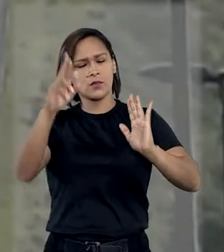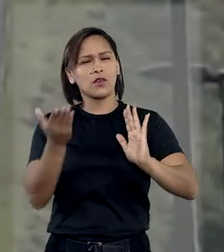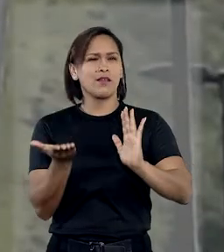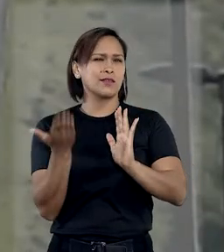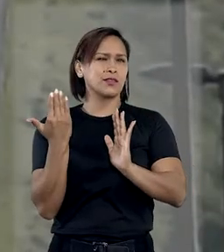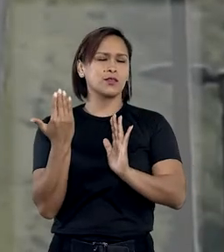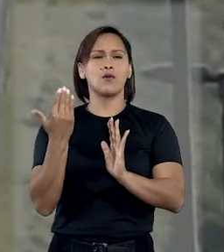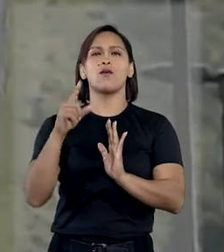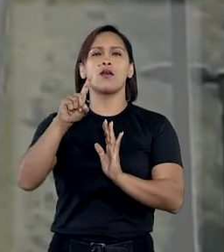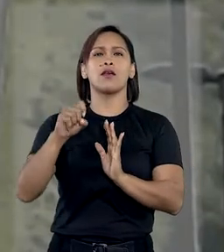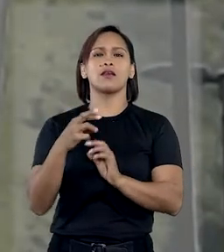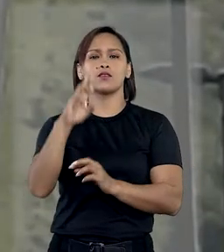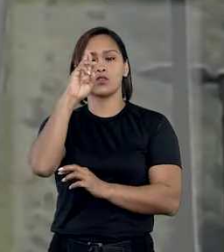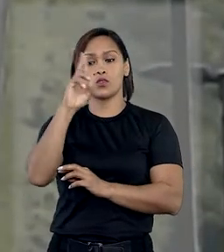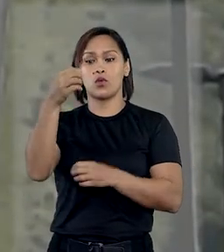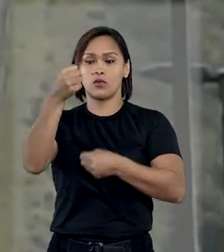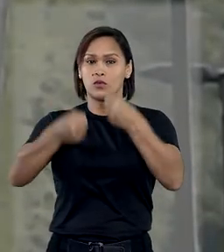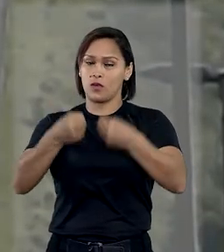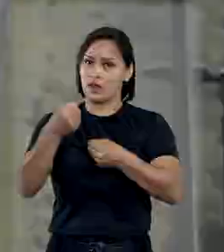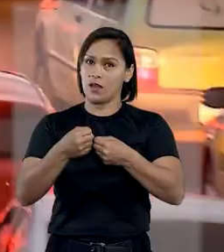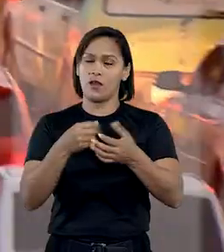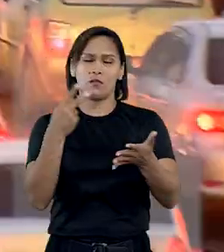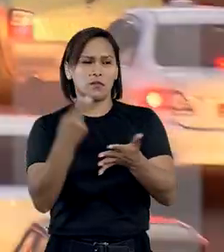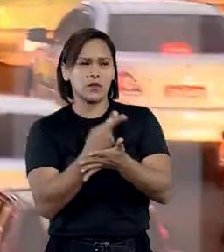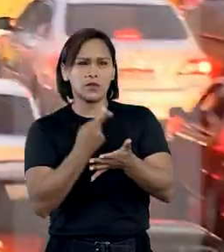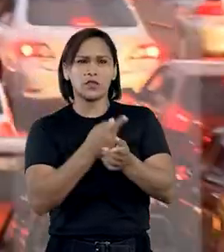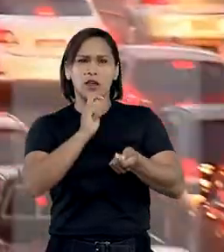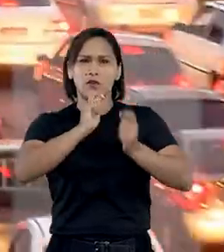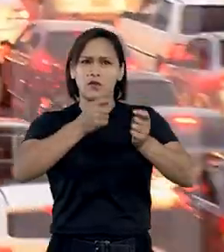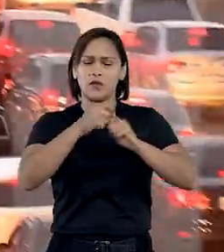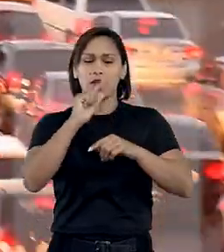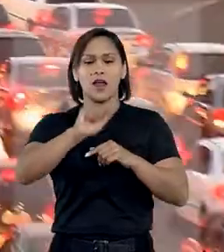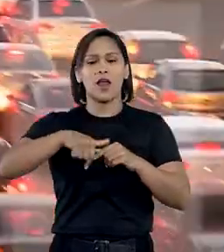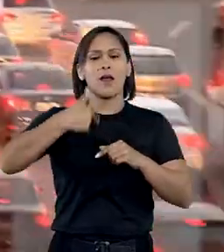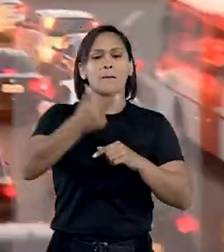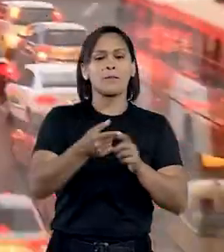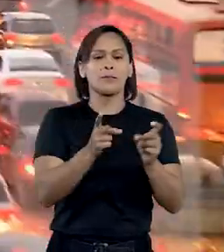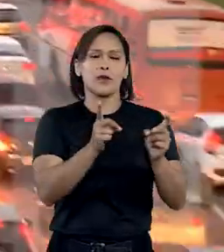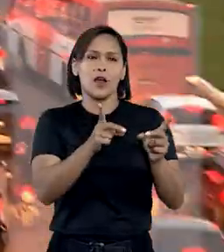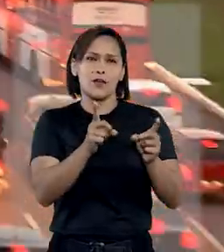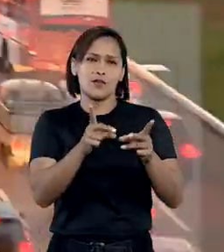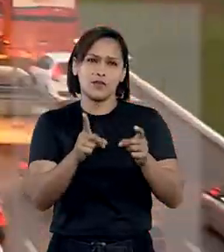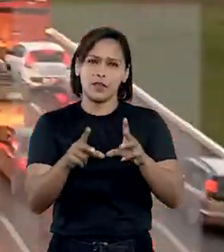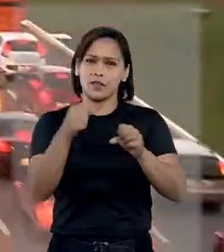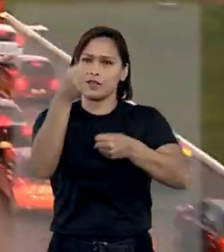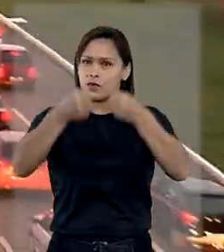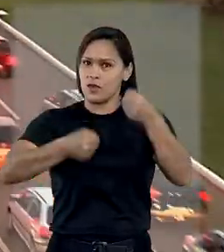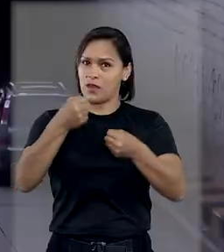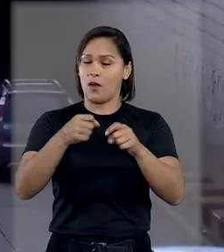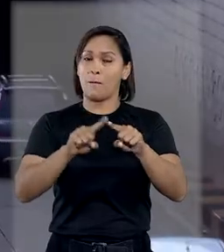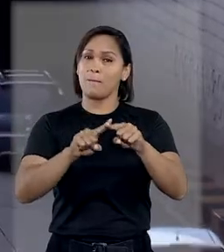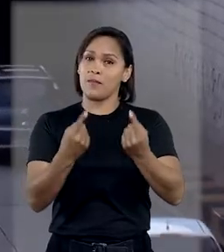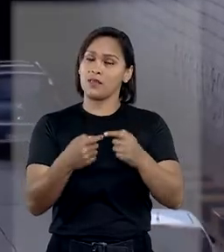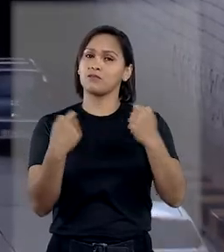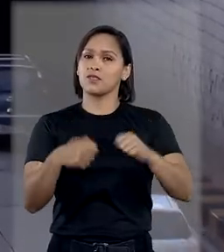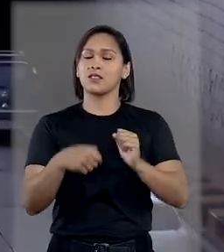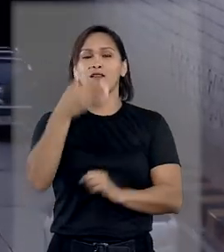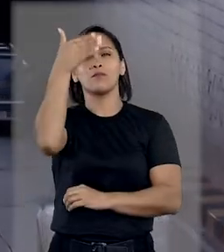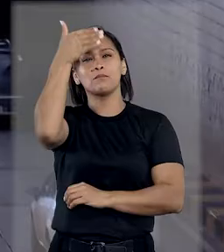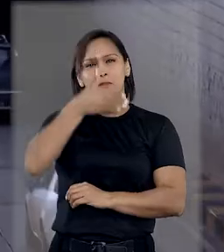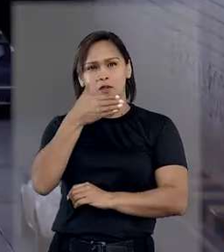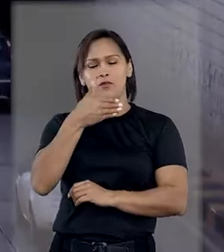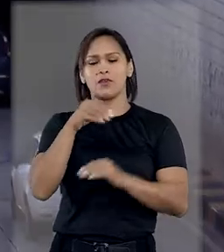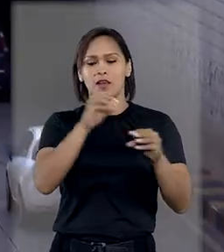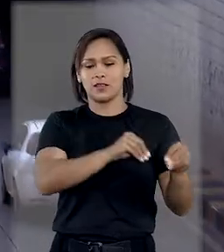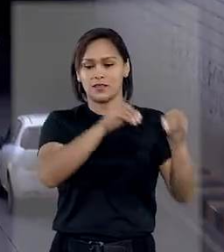responsabilidade do antigo dono pelas infrações administrativas cometidas após a alienação do veículo, desde que fosse